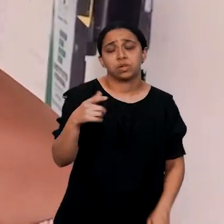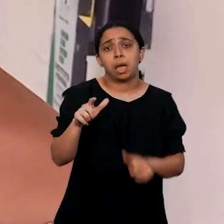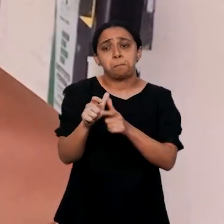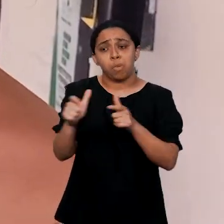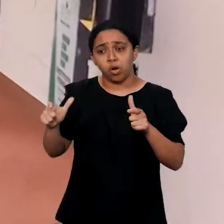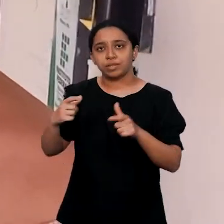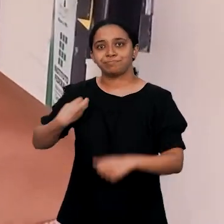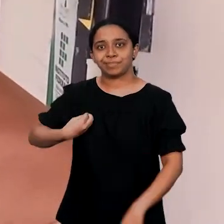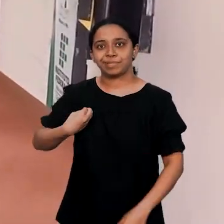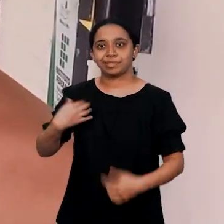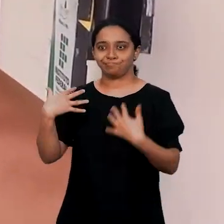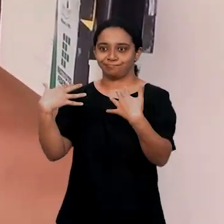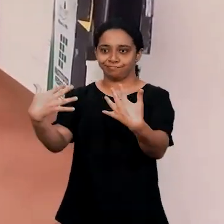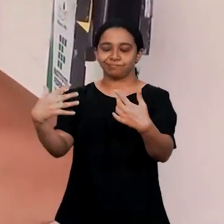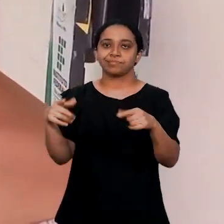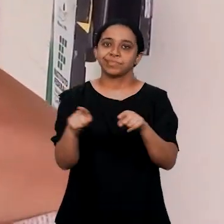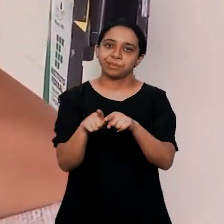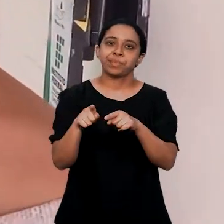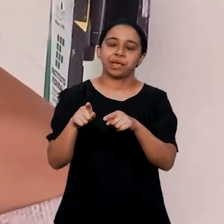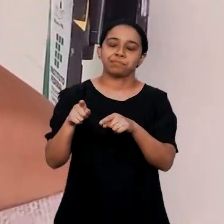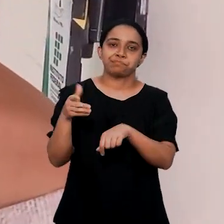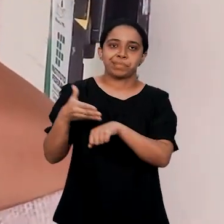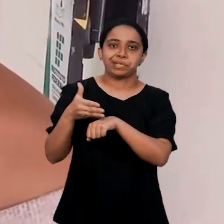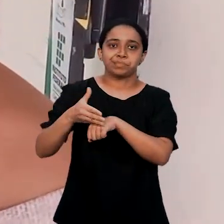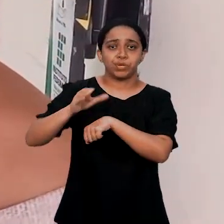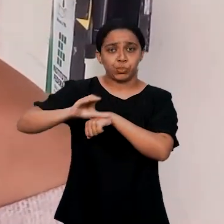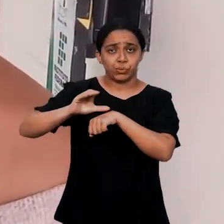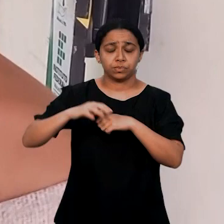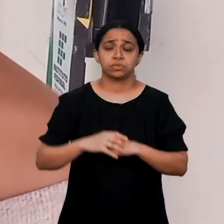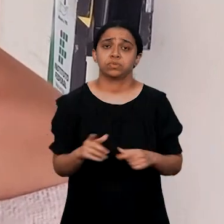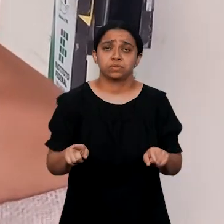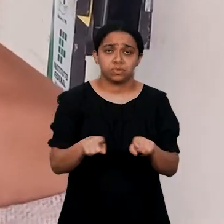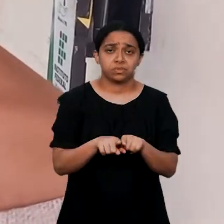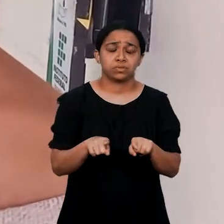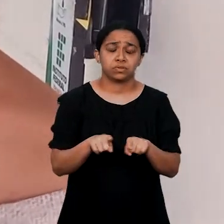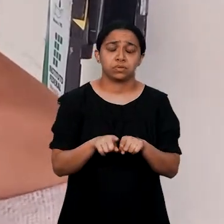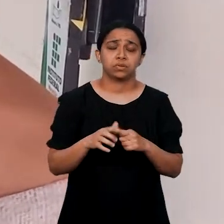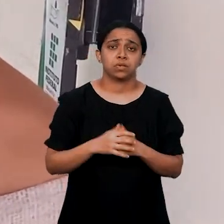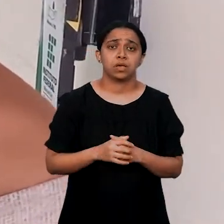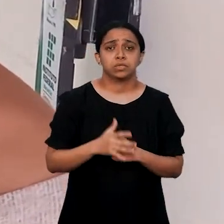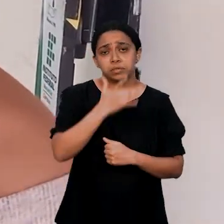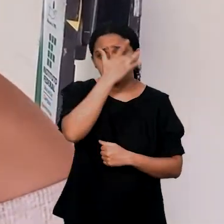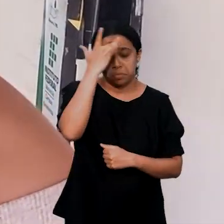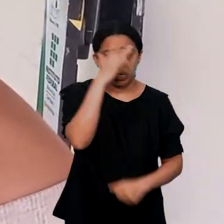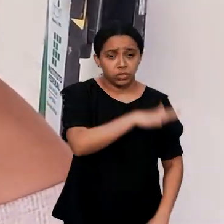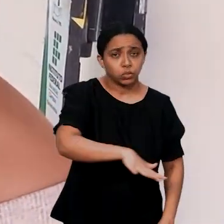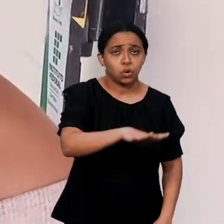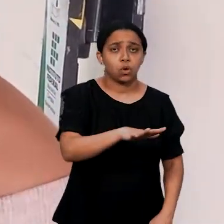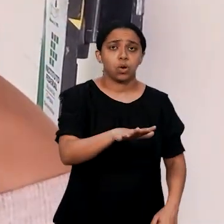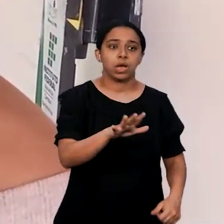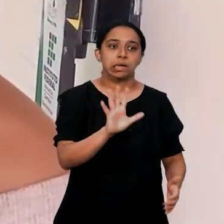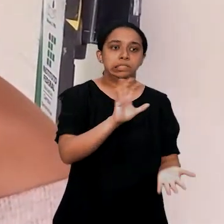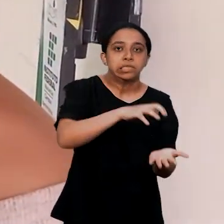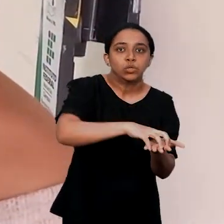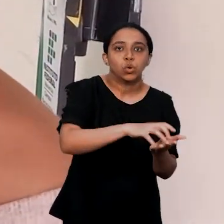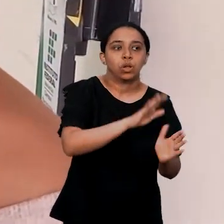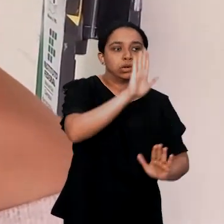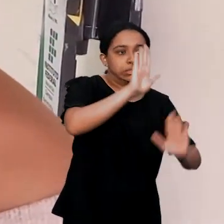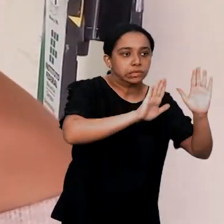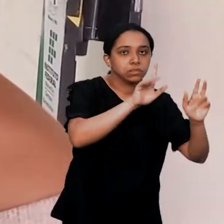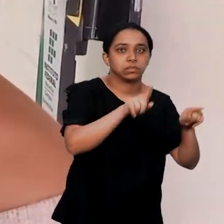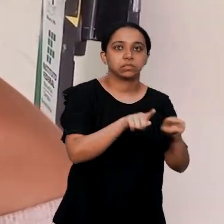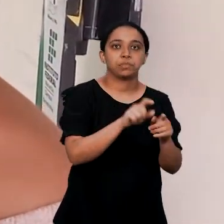grande parte deles estão aqui, quanto o pessoal dos setores de